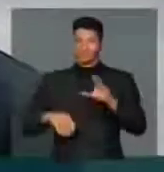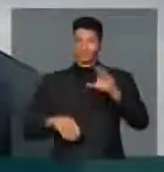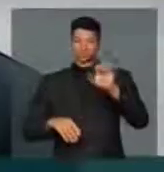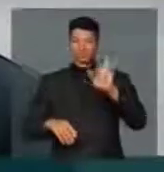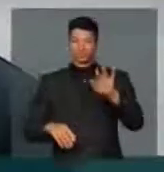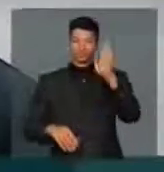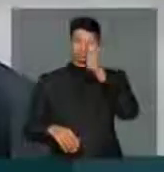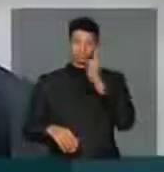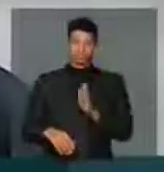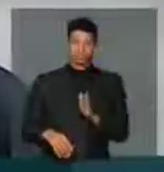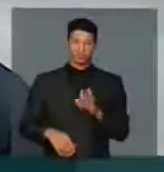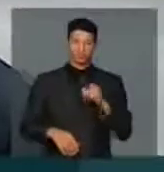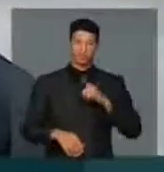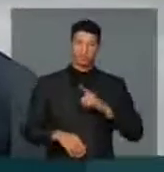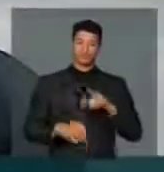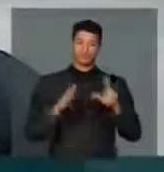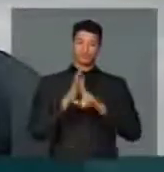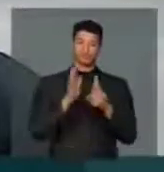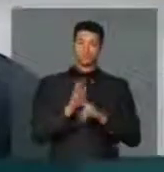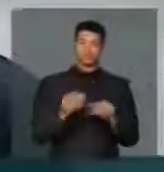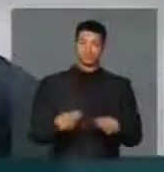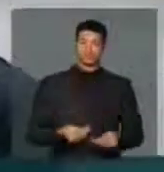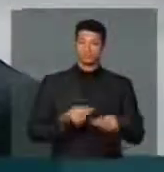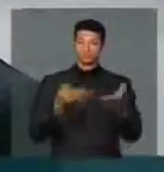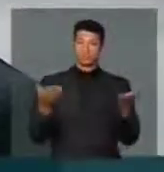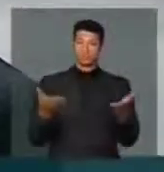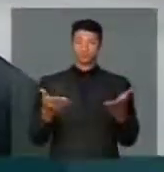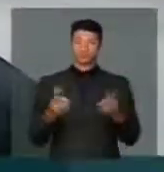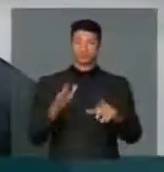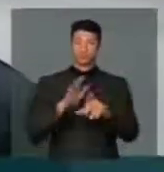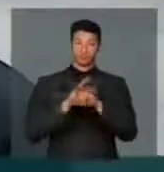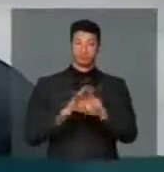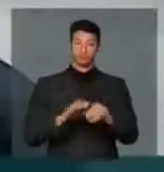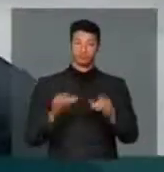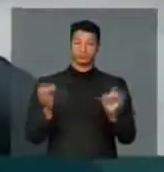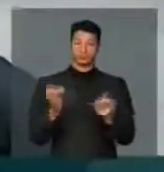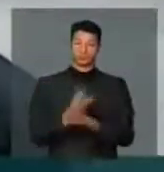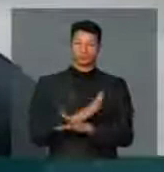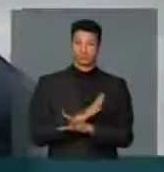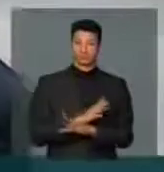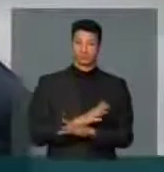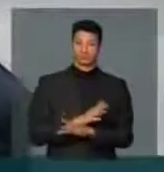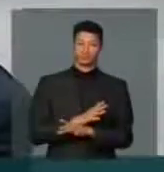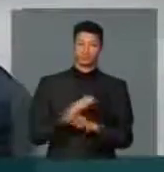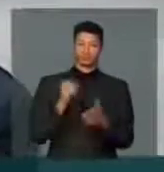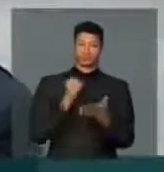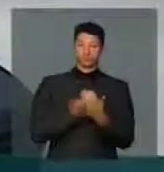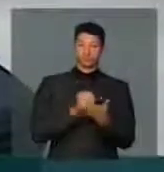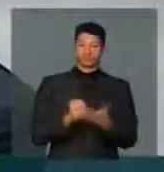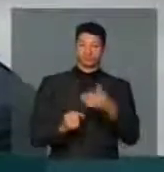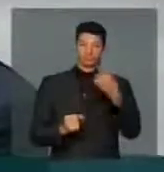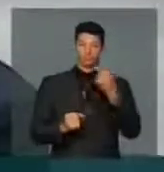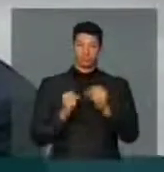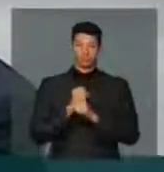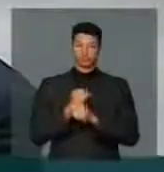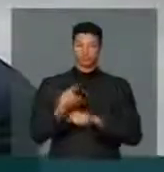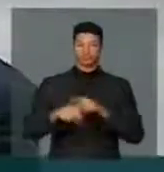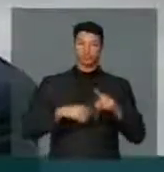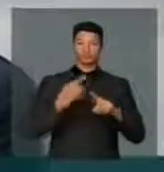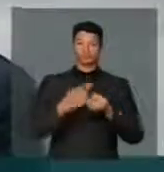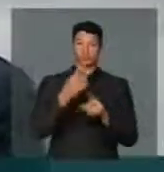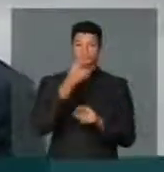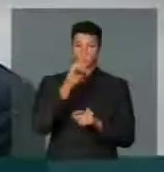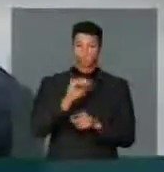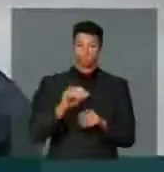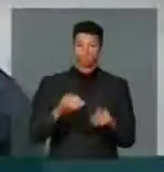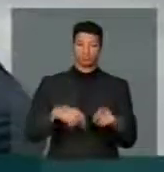Econômica Federal, que tem um regime de concessão, com a legislação pronta, com um contrato de 20 anos, com a possibilidade de ser renovada por mais 20.